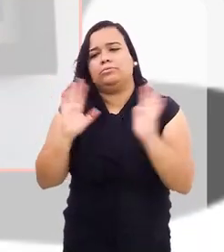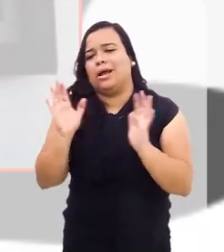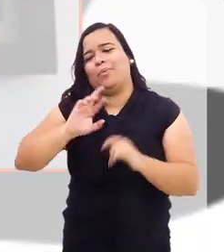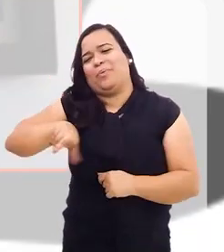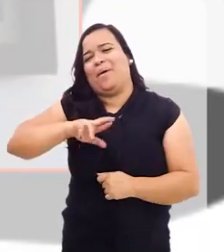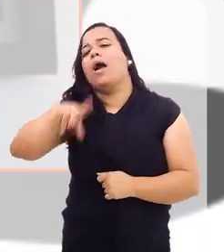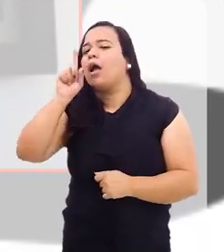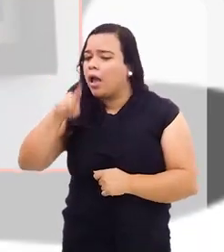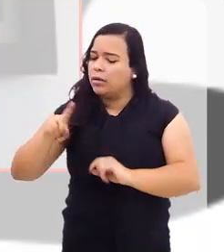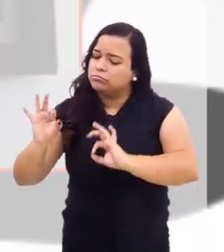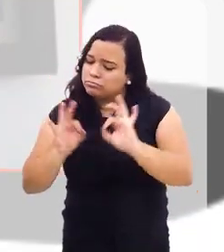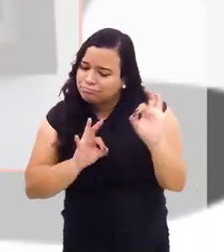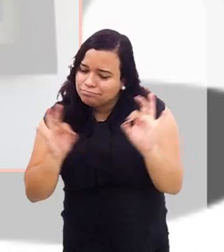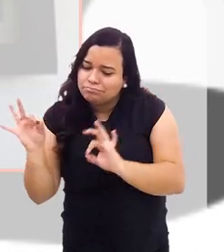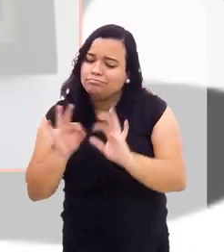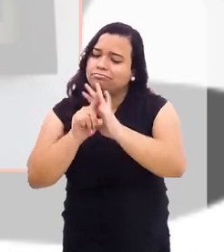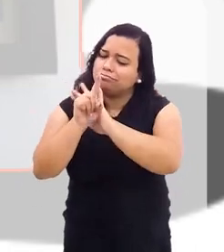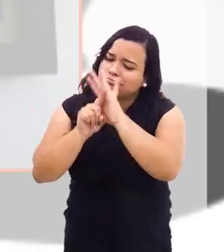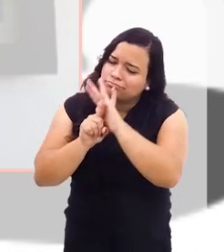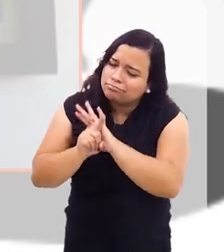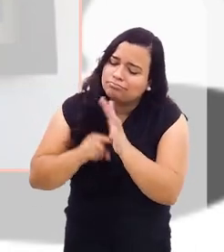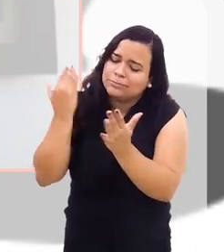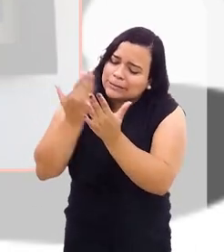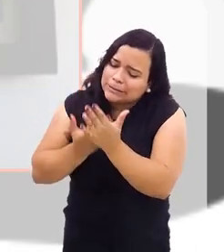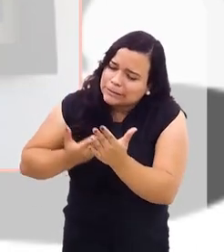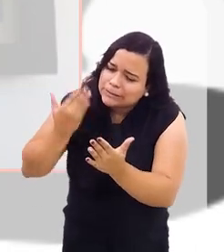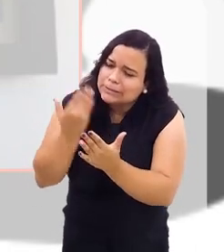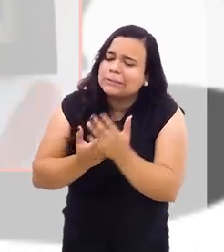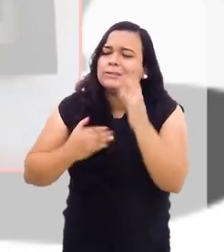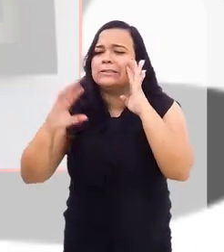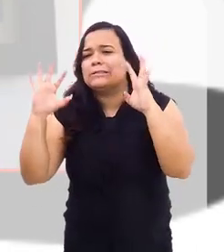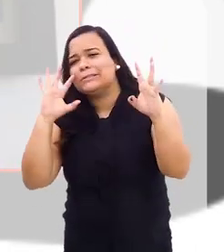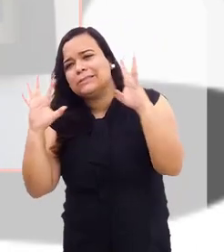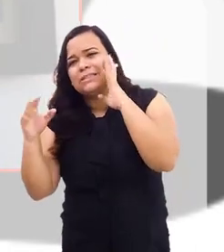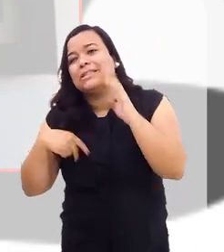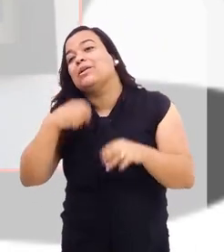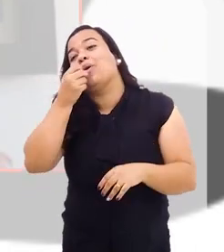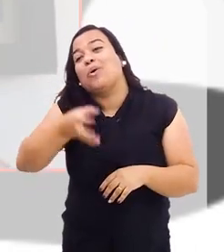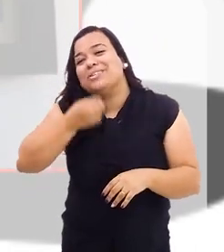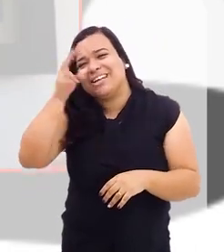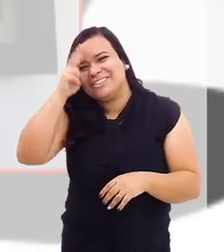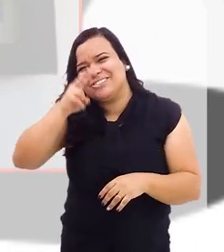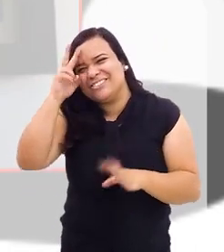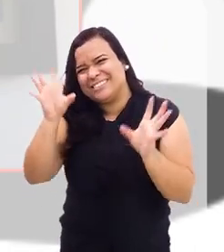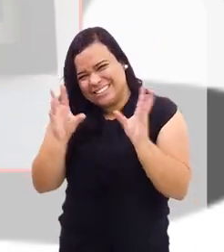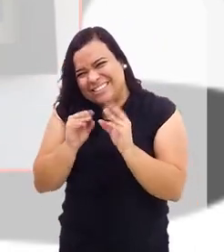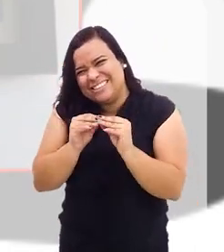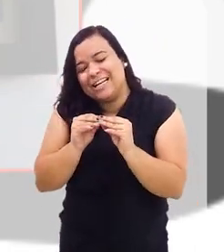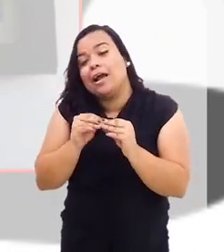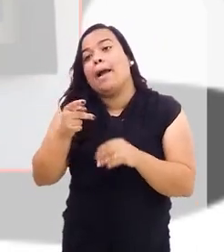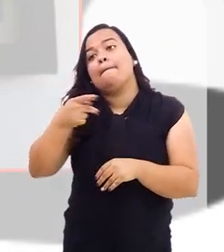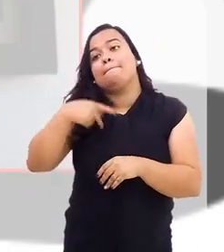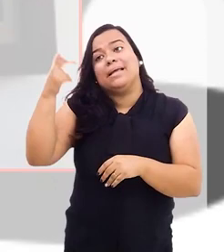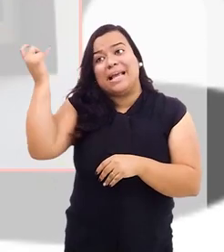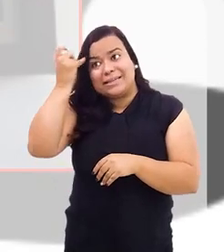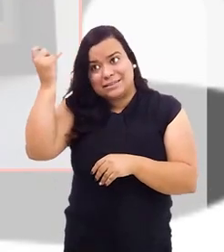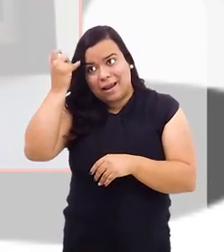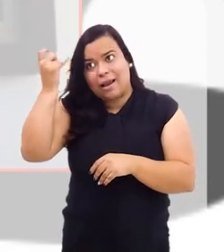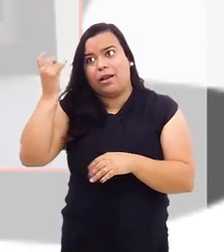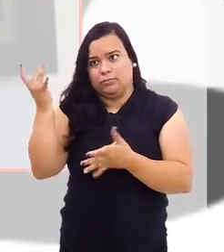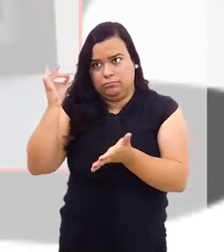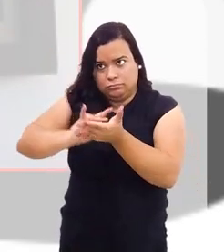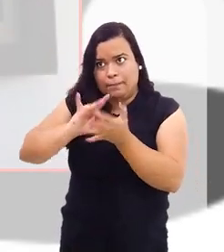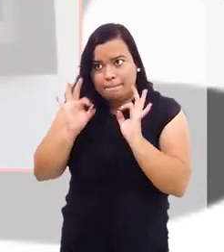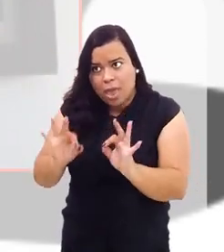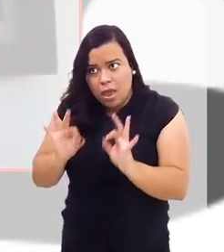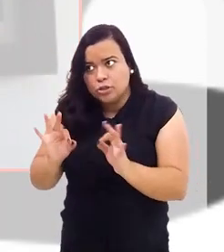interessante. Eu fiz uma busca, na verdade, eu vou bem contar a história, a minha ideia original